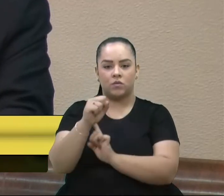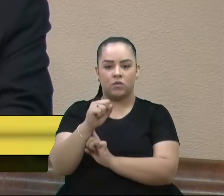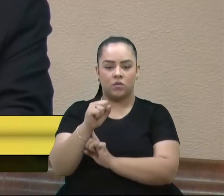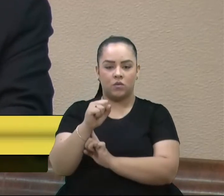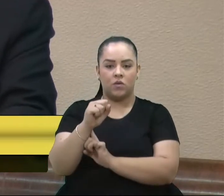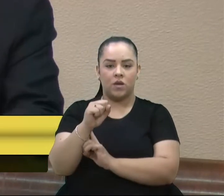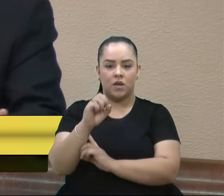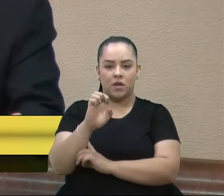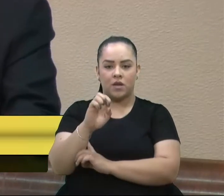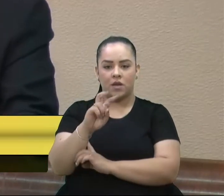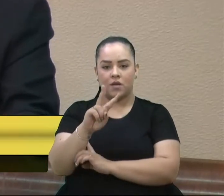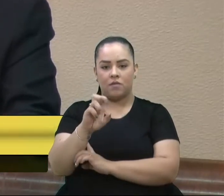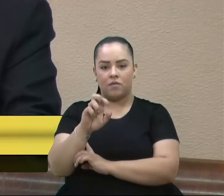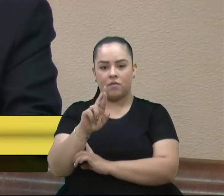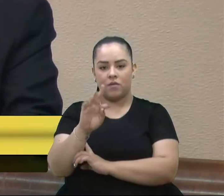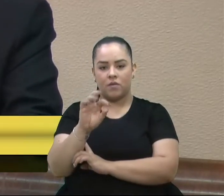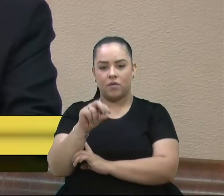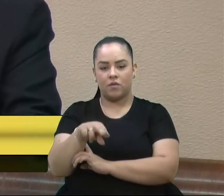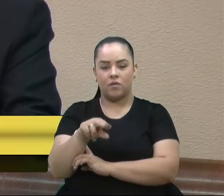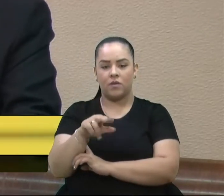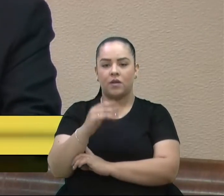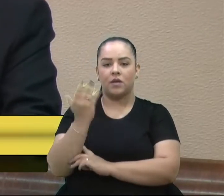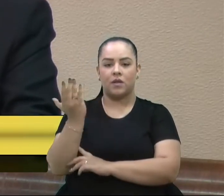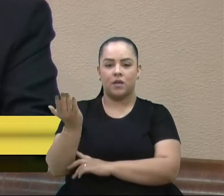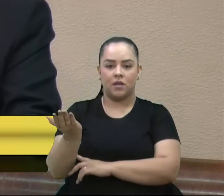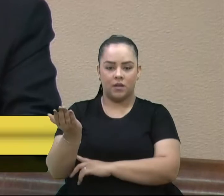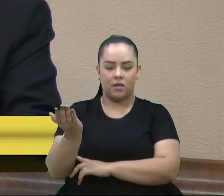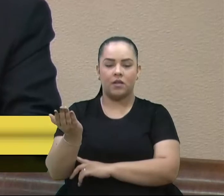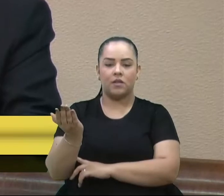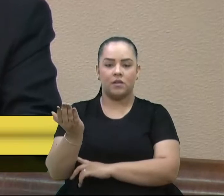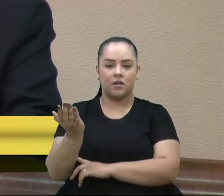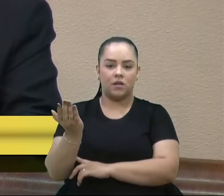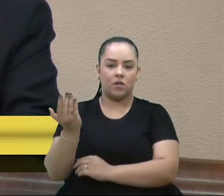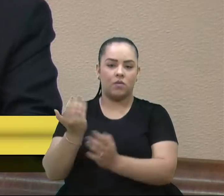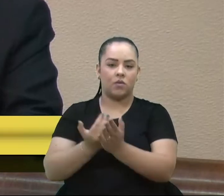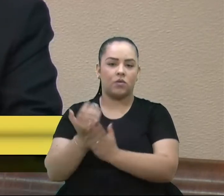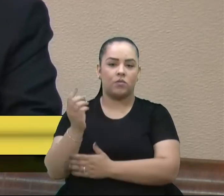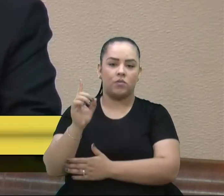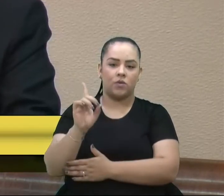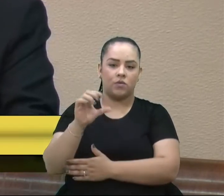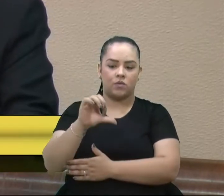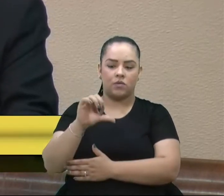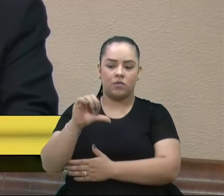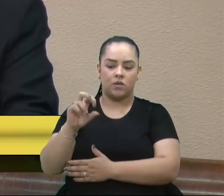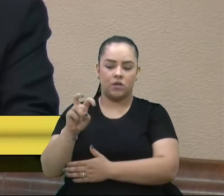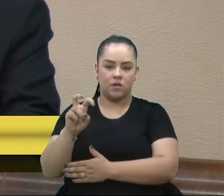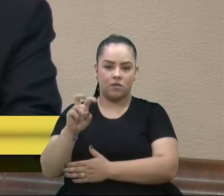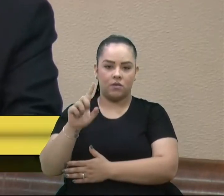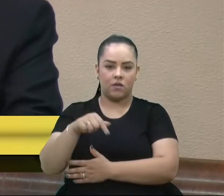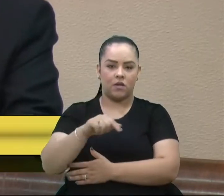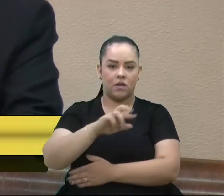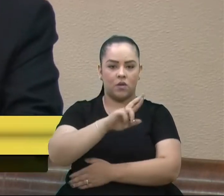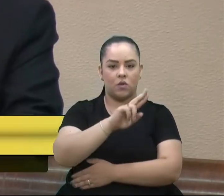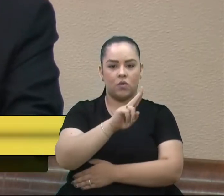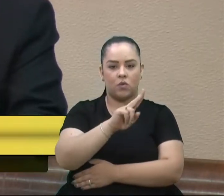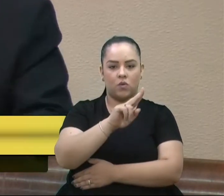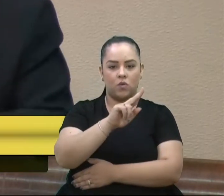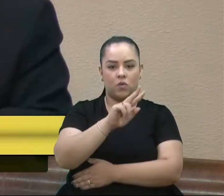E aqui em Caxias, quem lidera essa, desde 1995, é a nossa conhecida Ruth Ordovás.